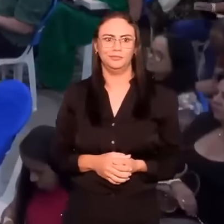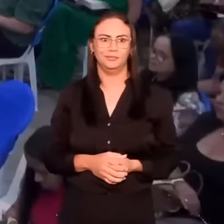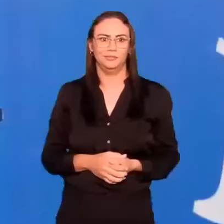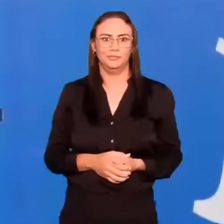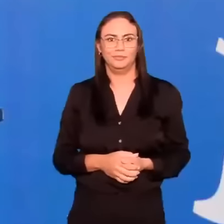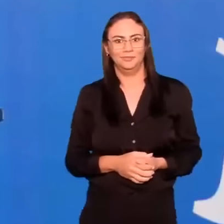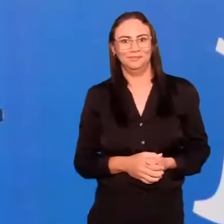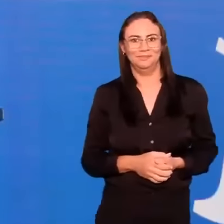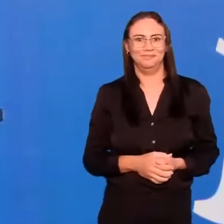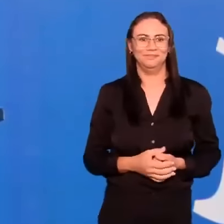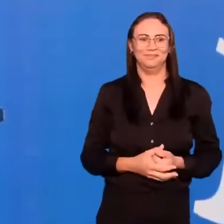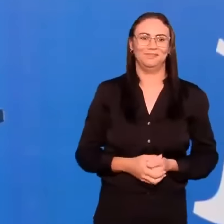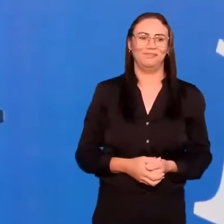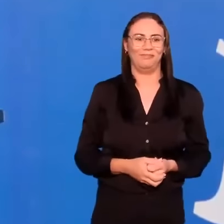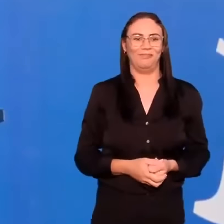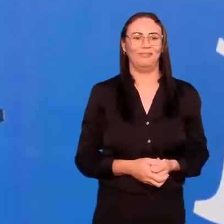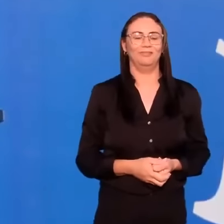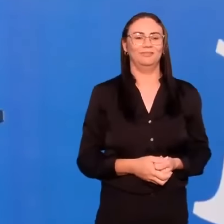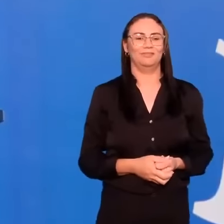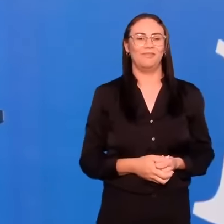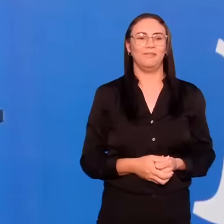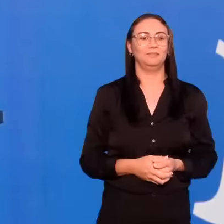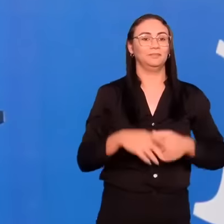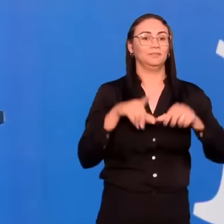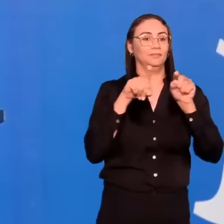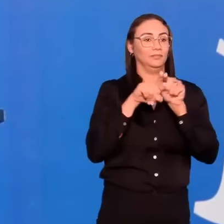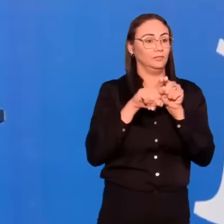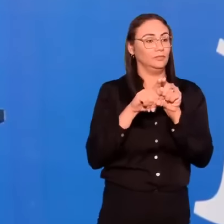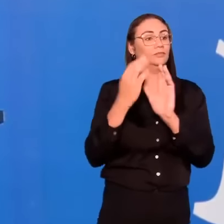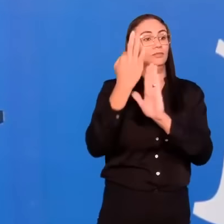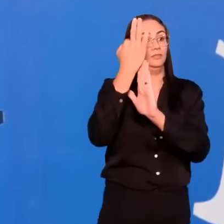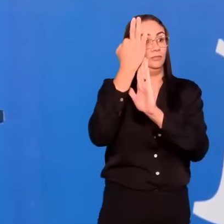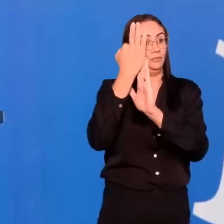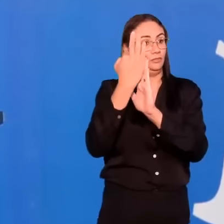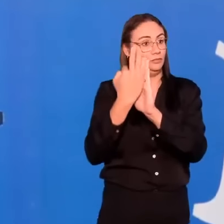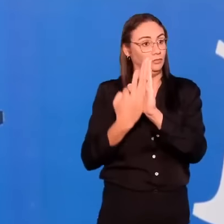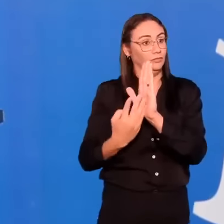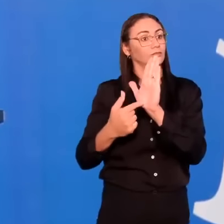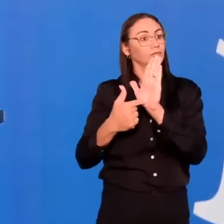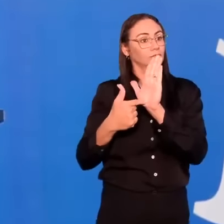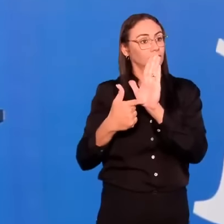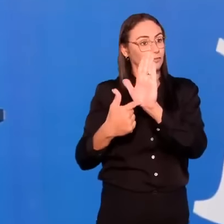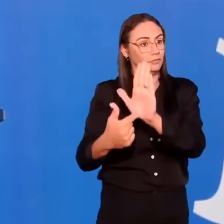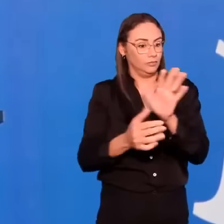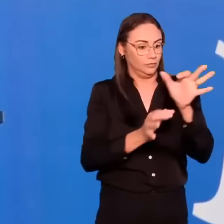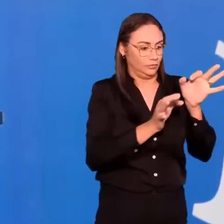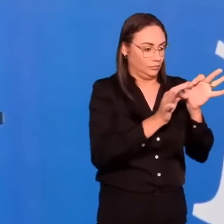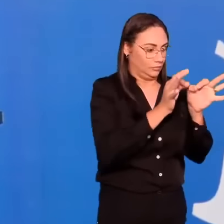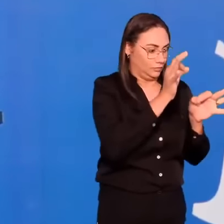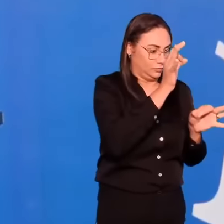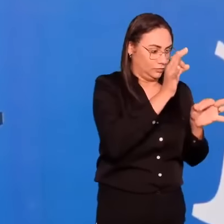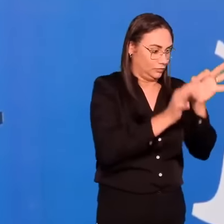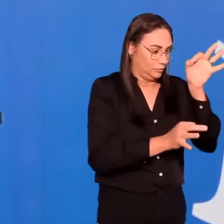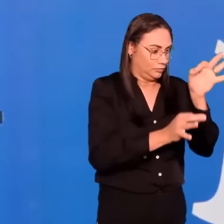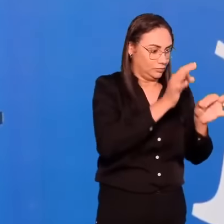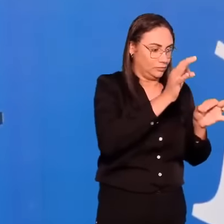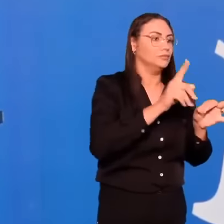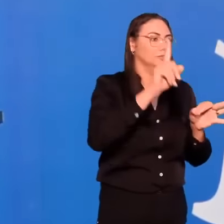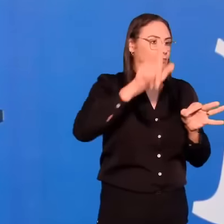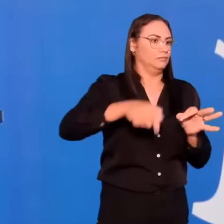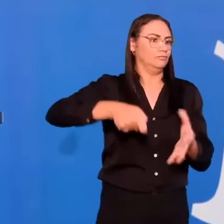Mas o texto também se refere a crentes. Nesse caso, a justiça se manifesta como disciplina.